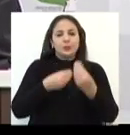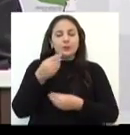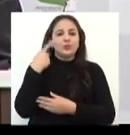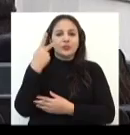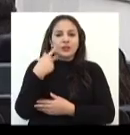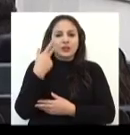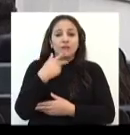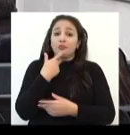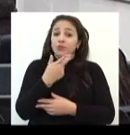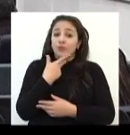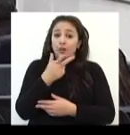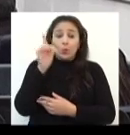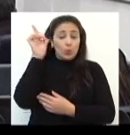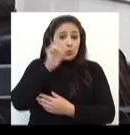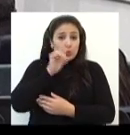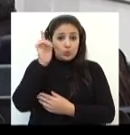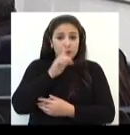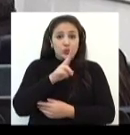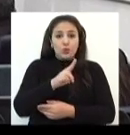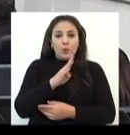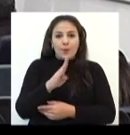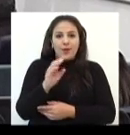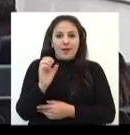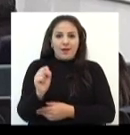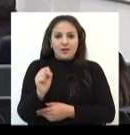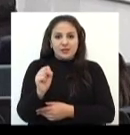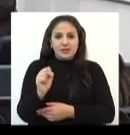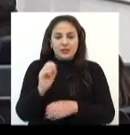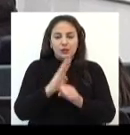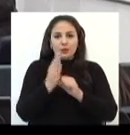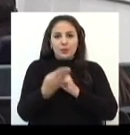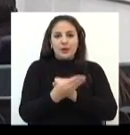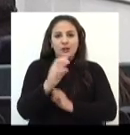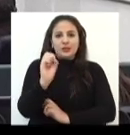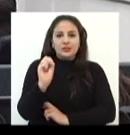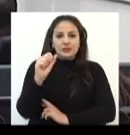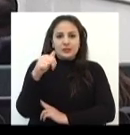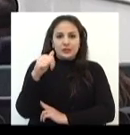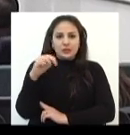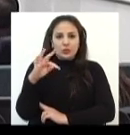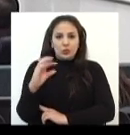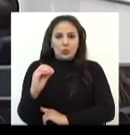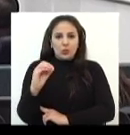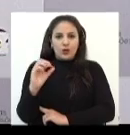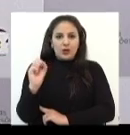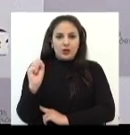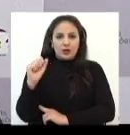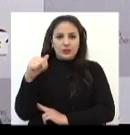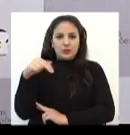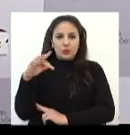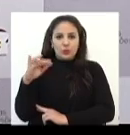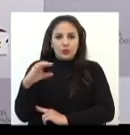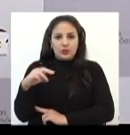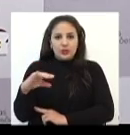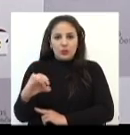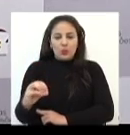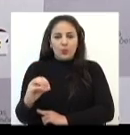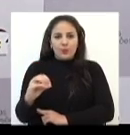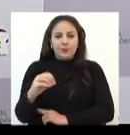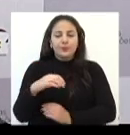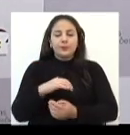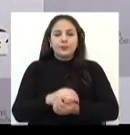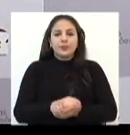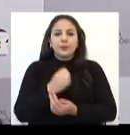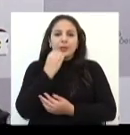pelo vereador, ele destacou a conquista da UBS no bairro Santo Antônio da Pedreira. Então eu concorri em 2012